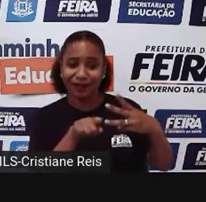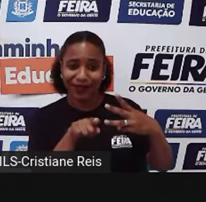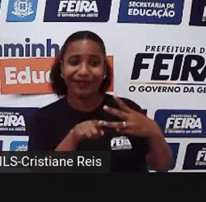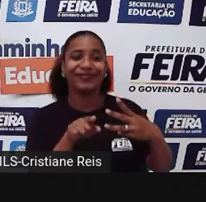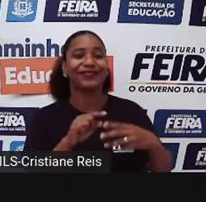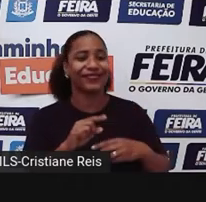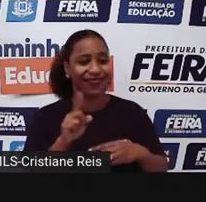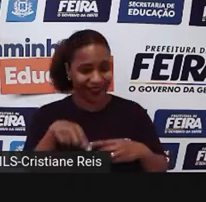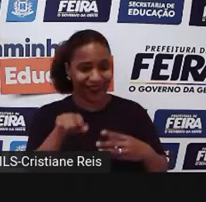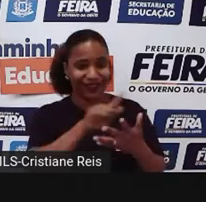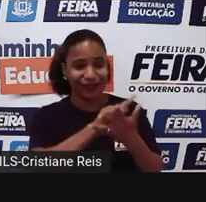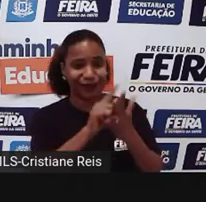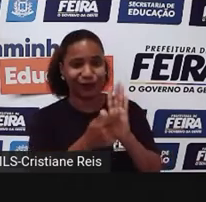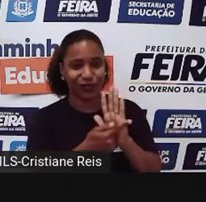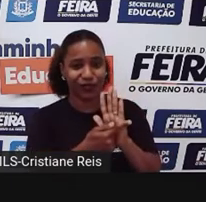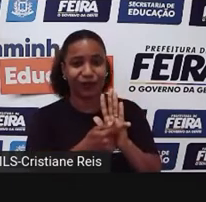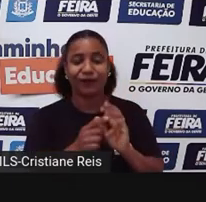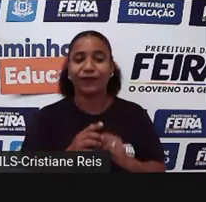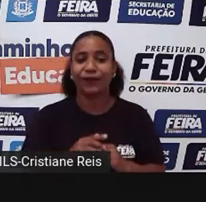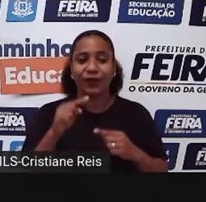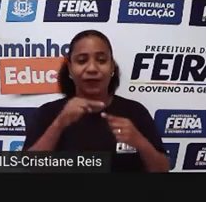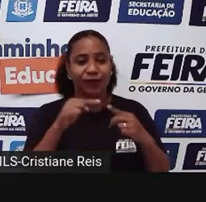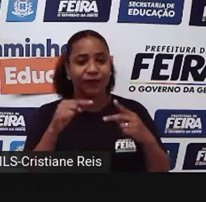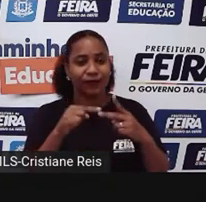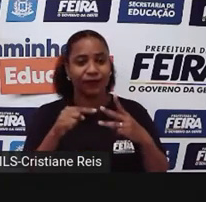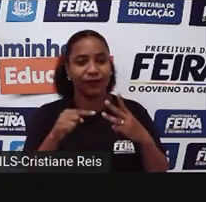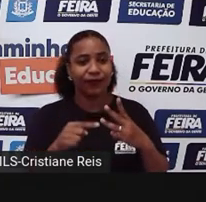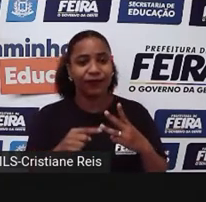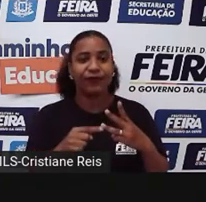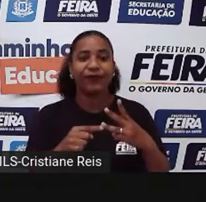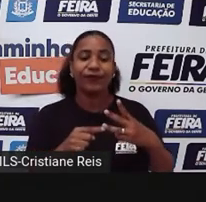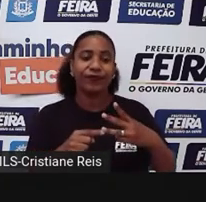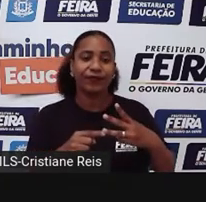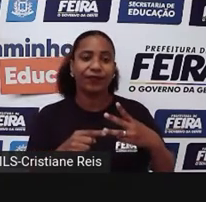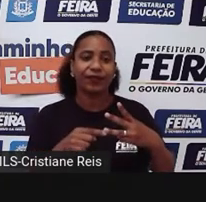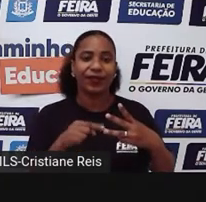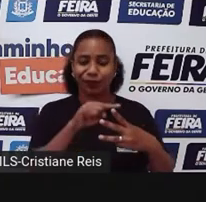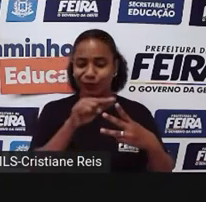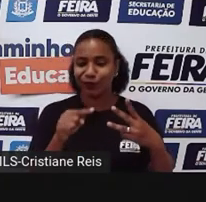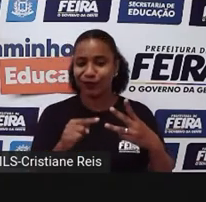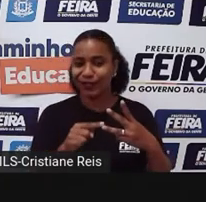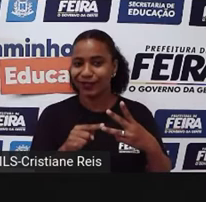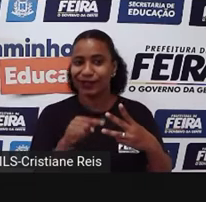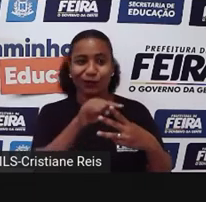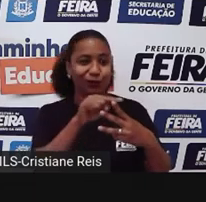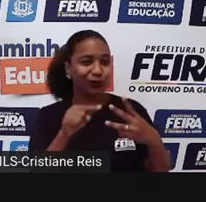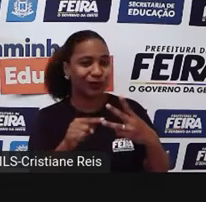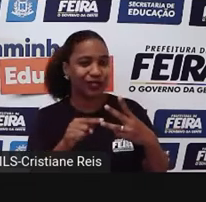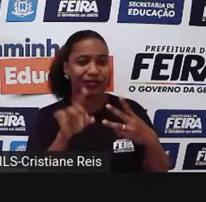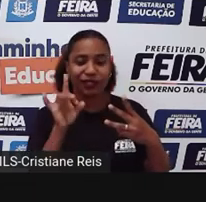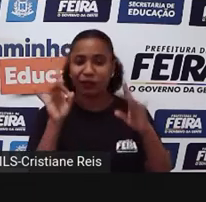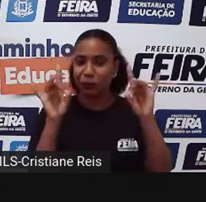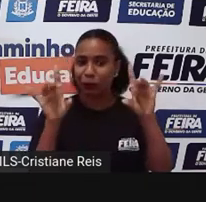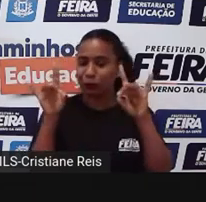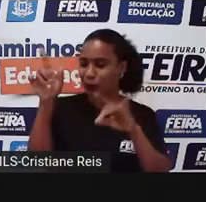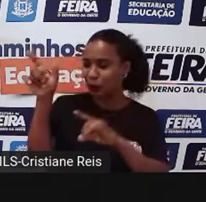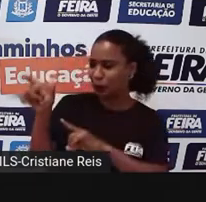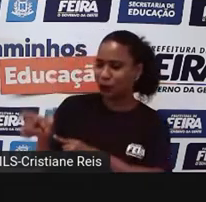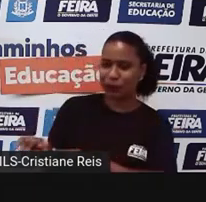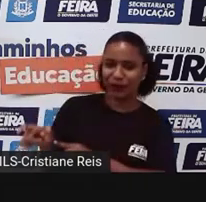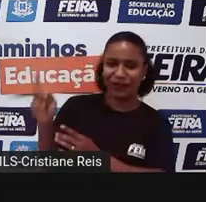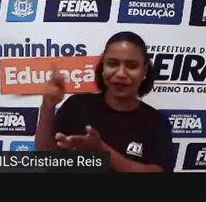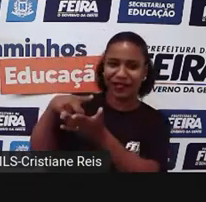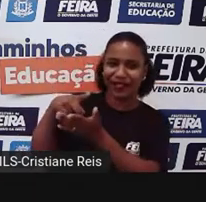gêneros. O que eles têm de igual entre os três? Seres fantásticos. Todos eles têm seres fantásticos. Ou animais